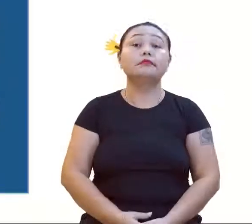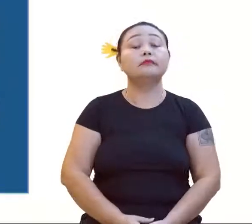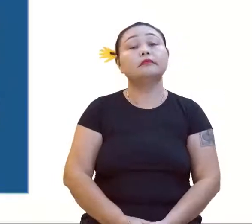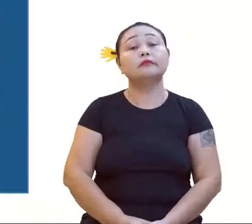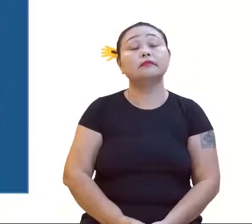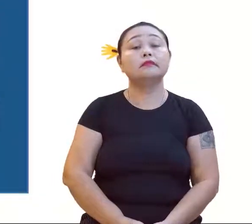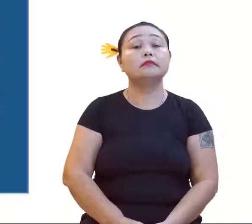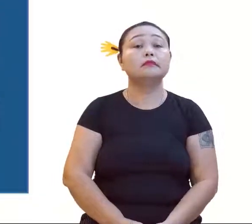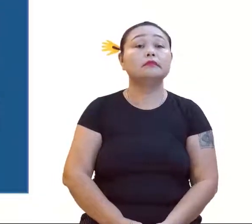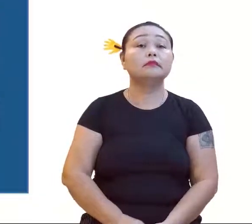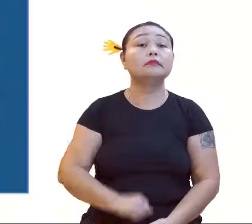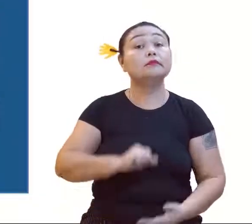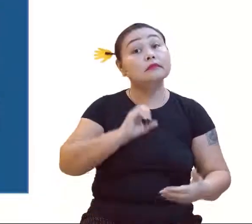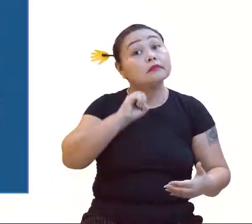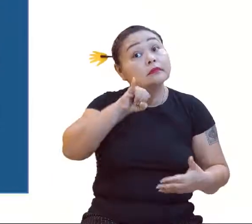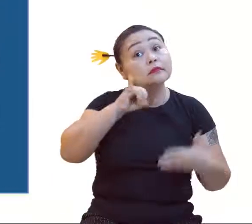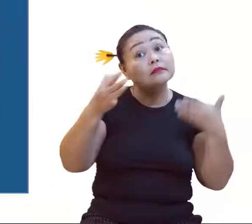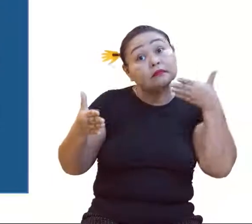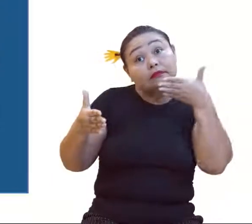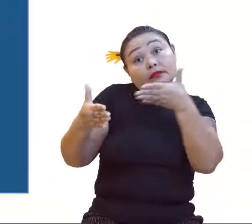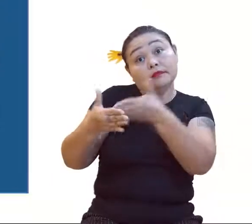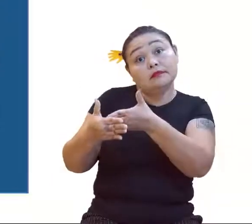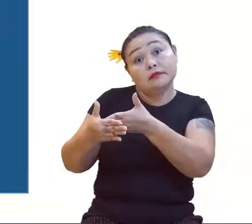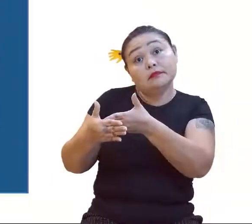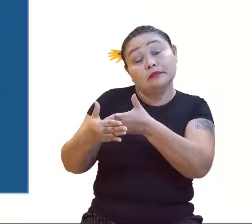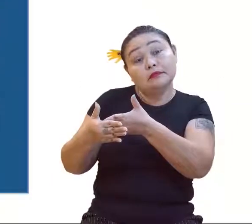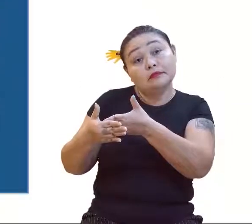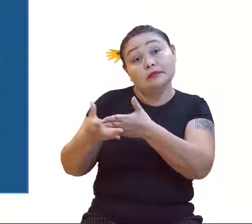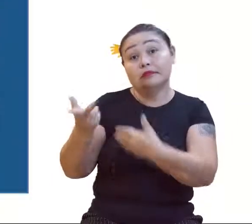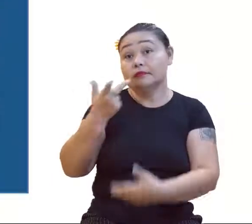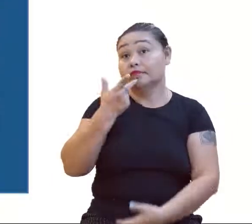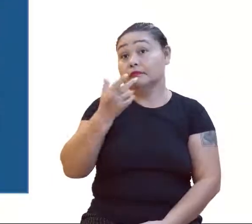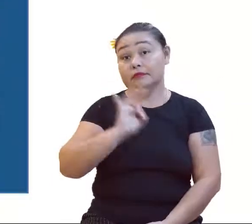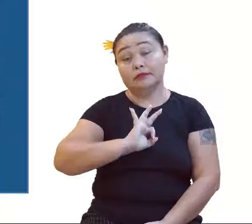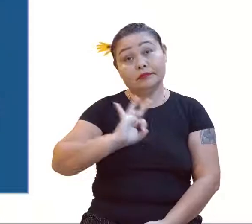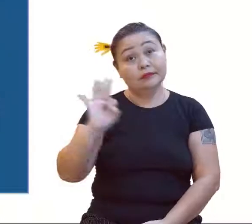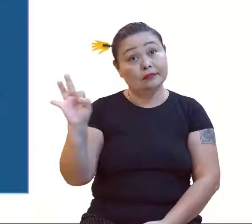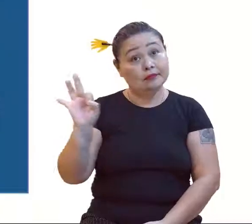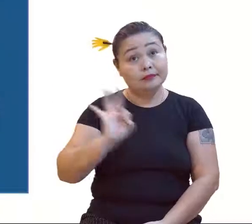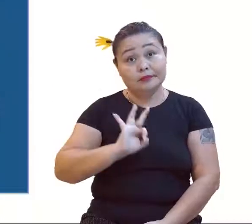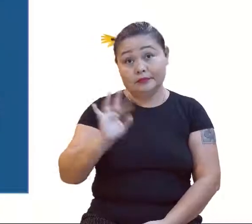Se é finita... Não pode falar. Não pode falar.